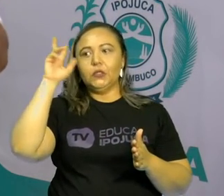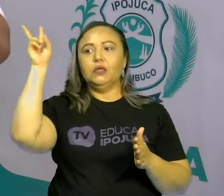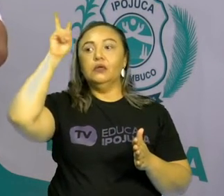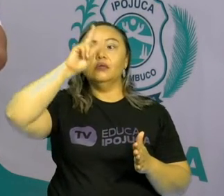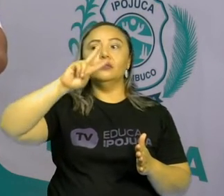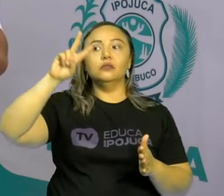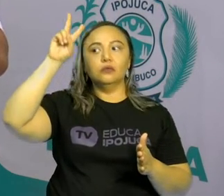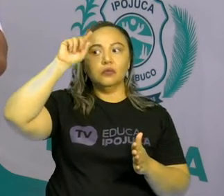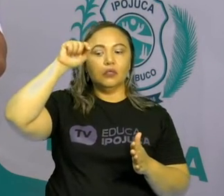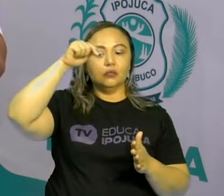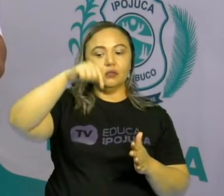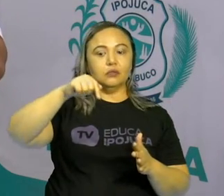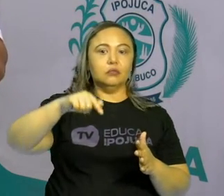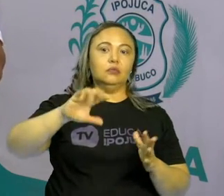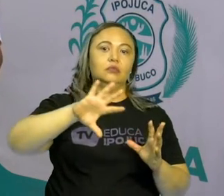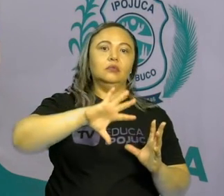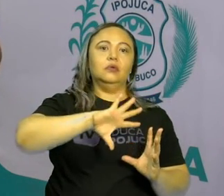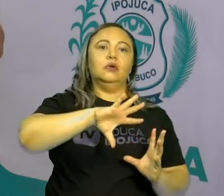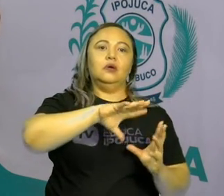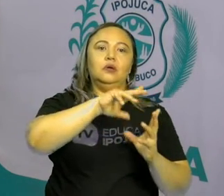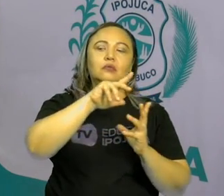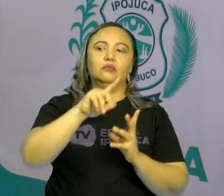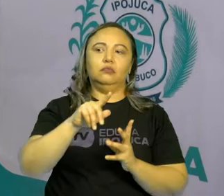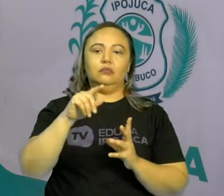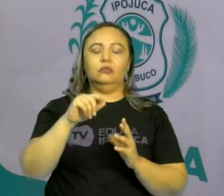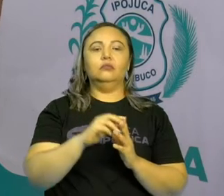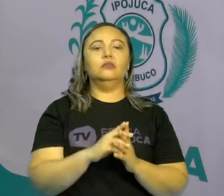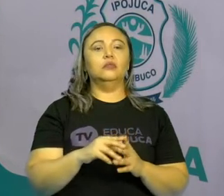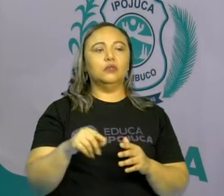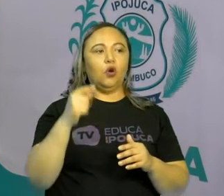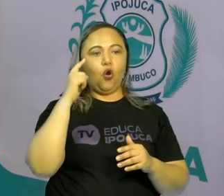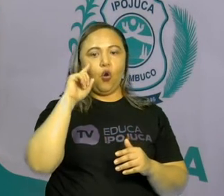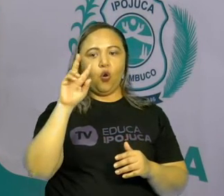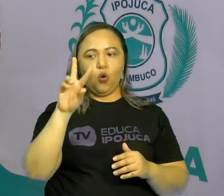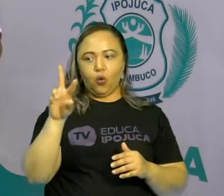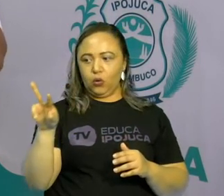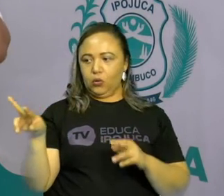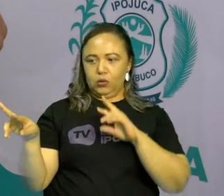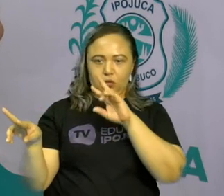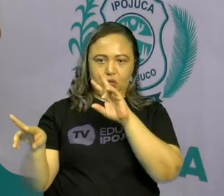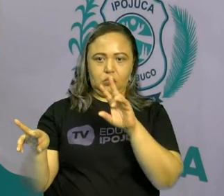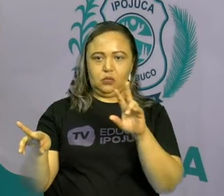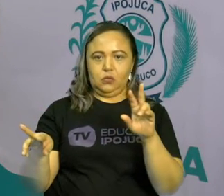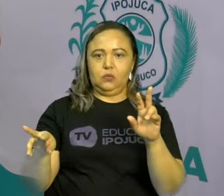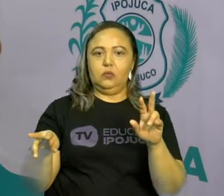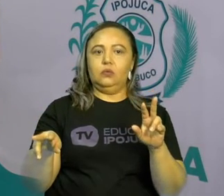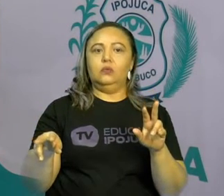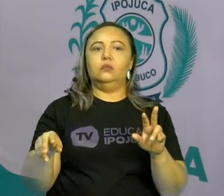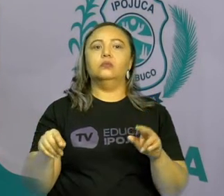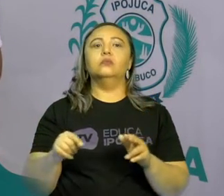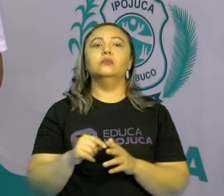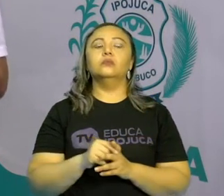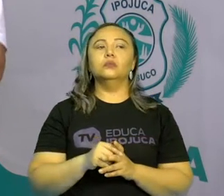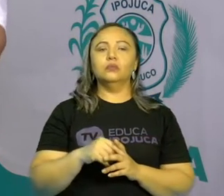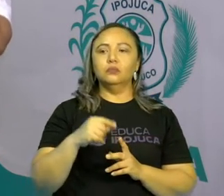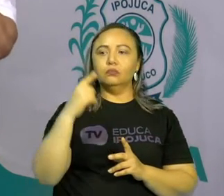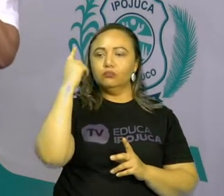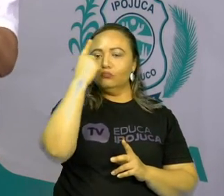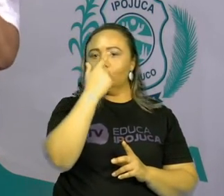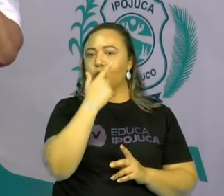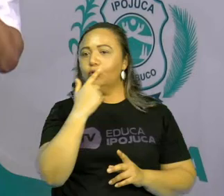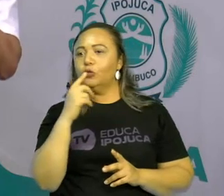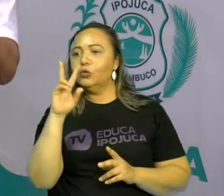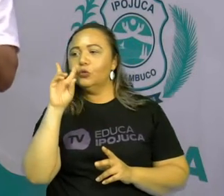geográfico, traços culturais que tem aí ao seu redor, toda vez que terminar uma aula nós vamos ter